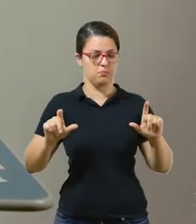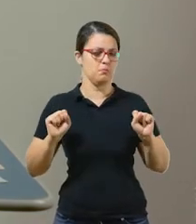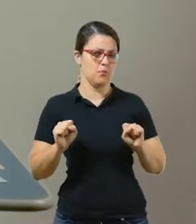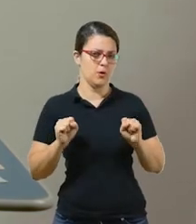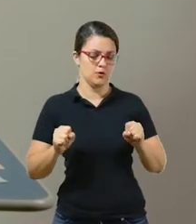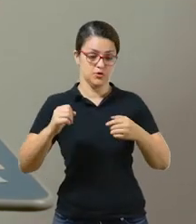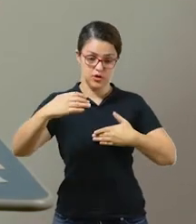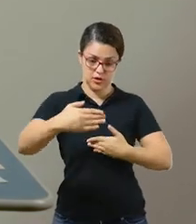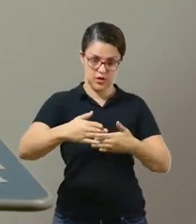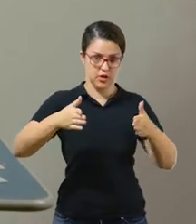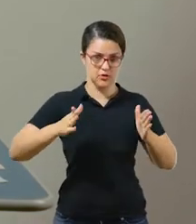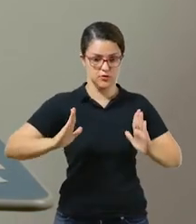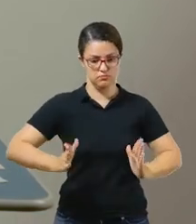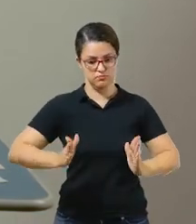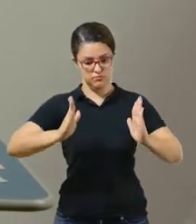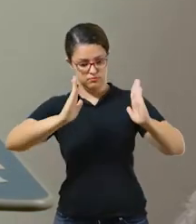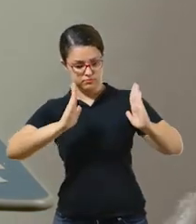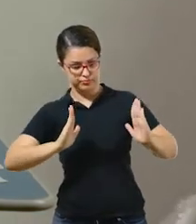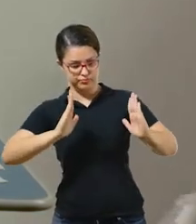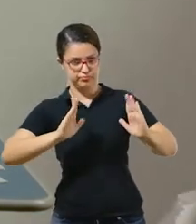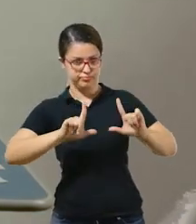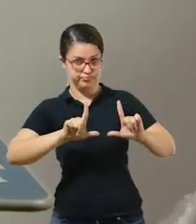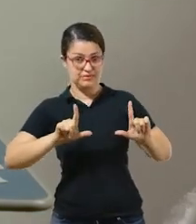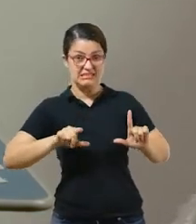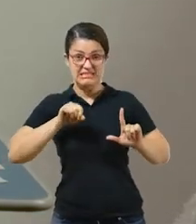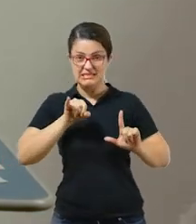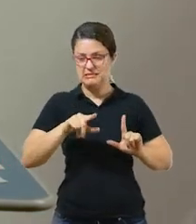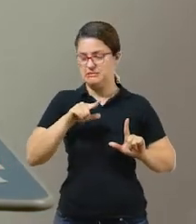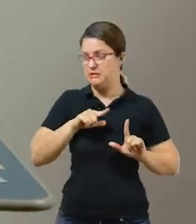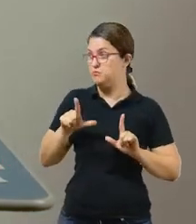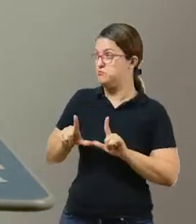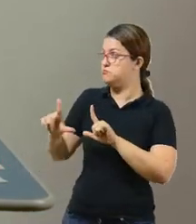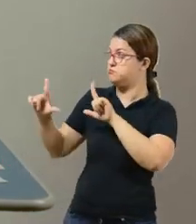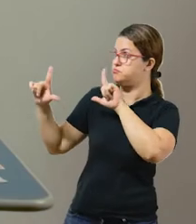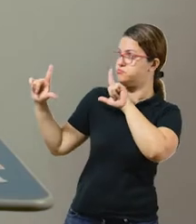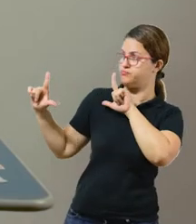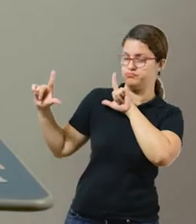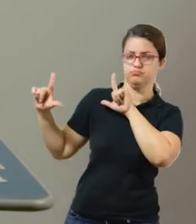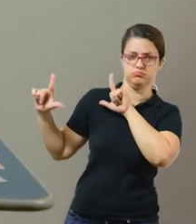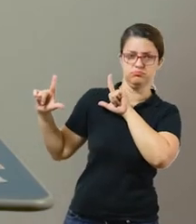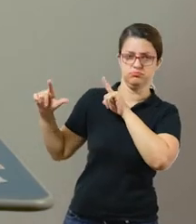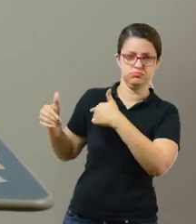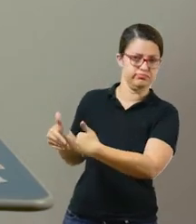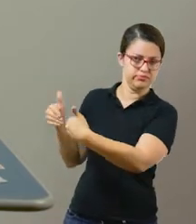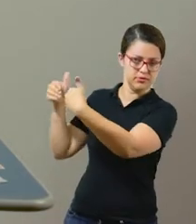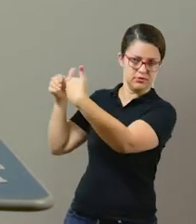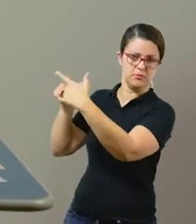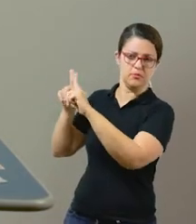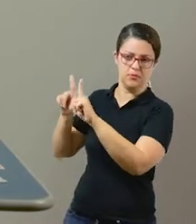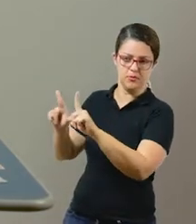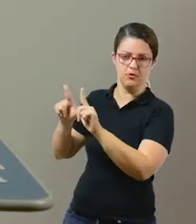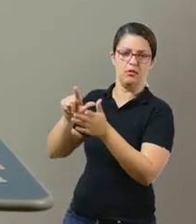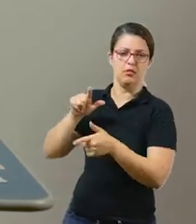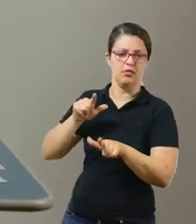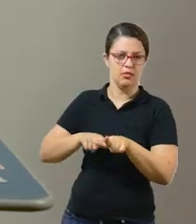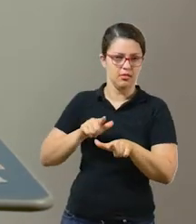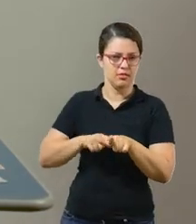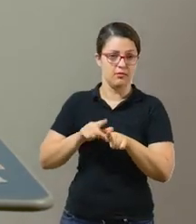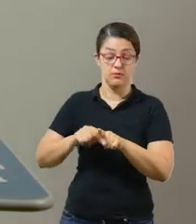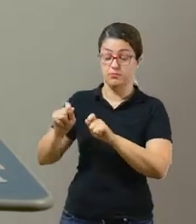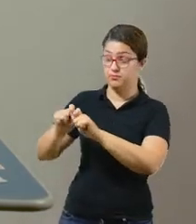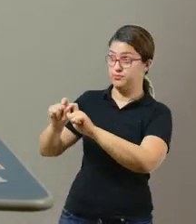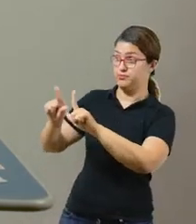pode colocar numa caixa grande, numa lousa se você tiver em casa, então sempre é interessante ampliar, deixar as letras bem grandes